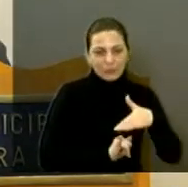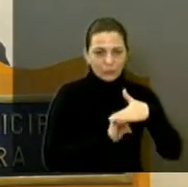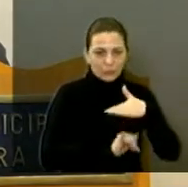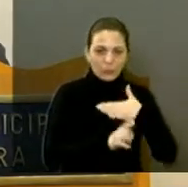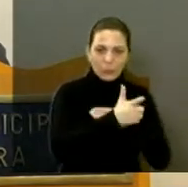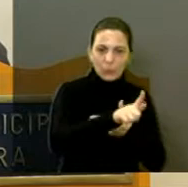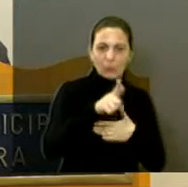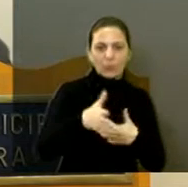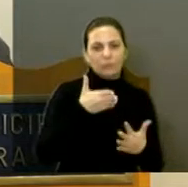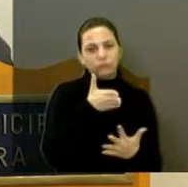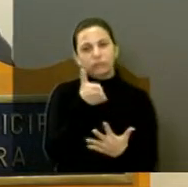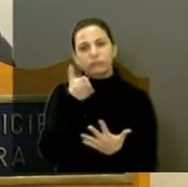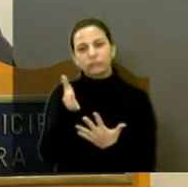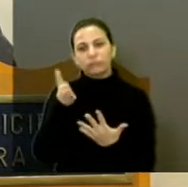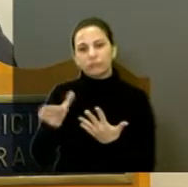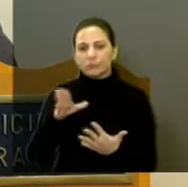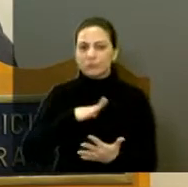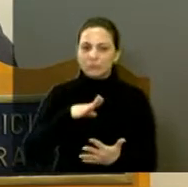da cidade.